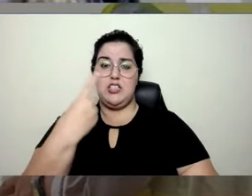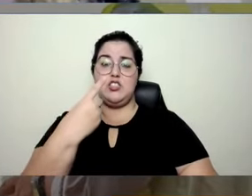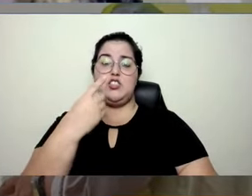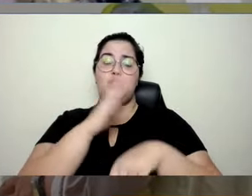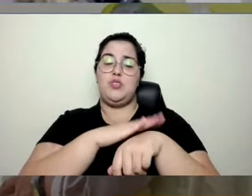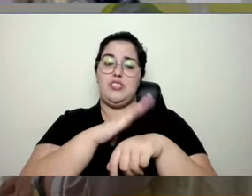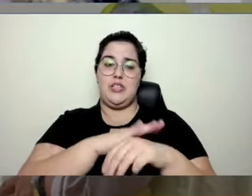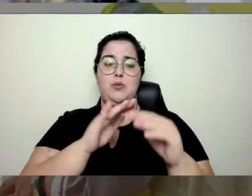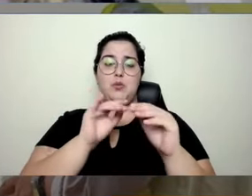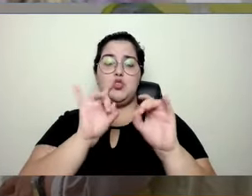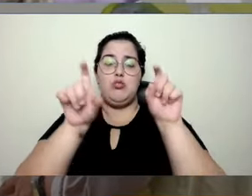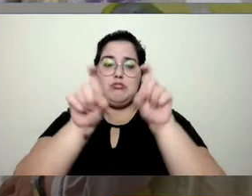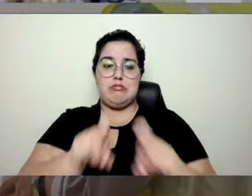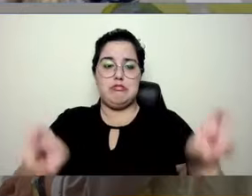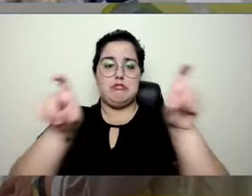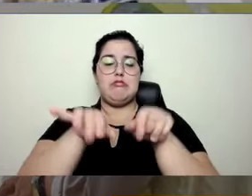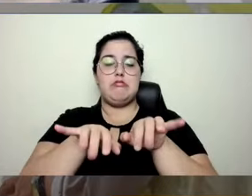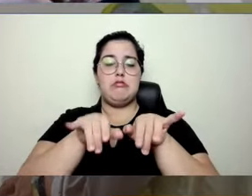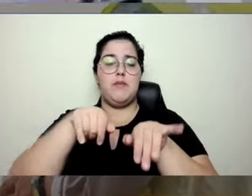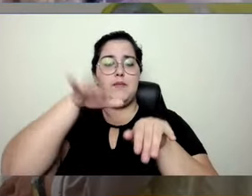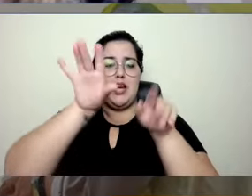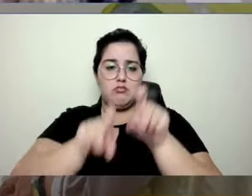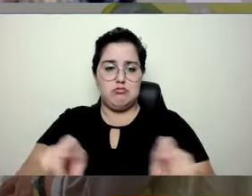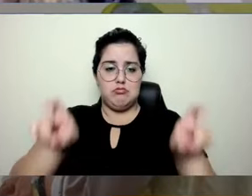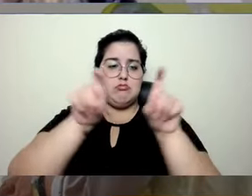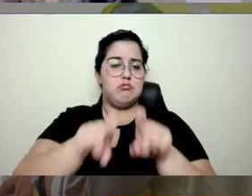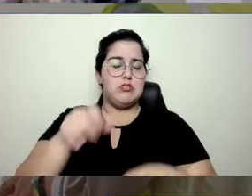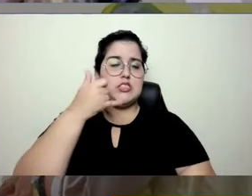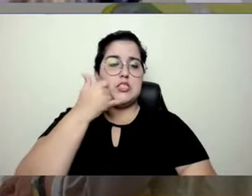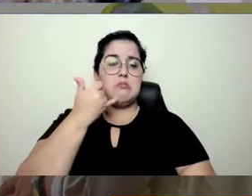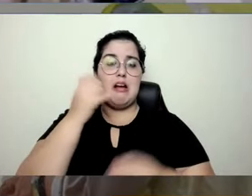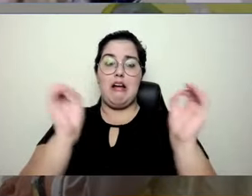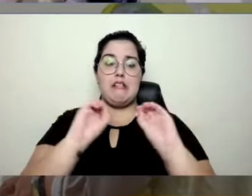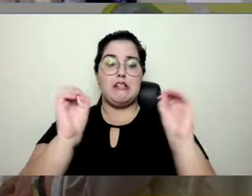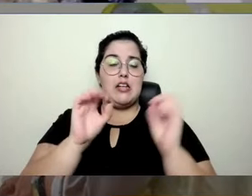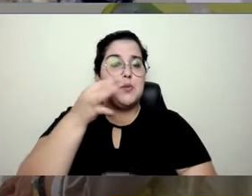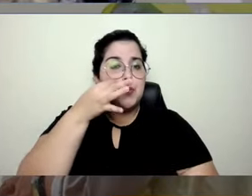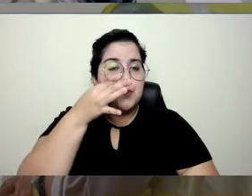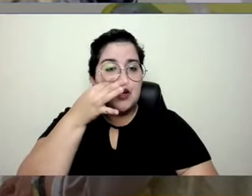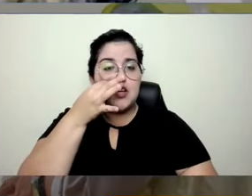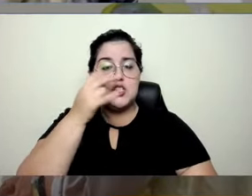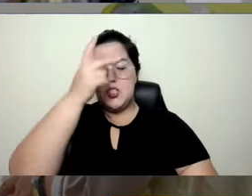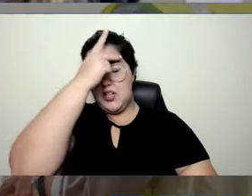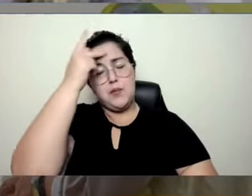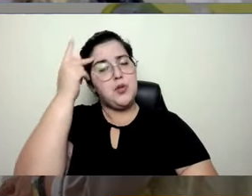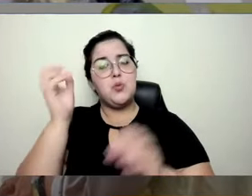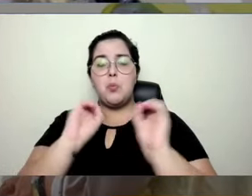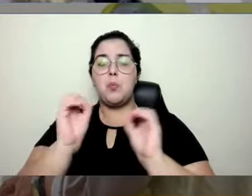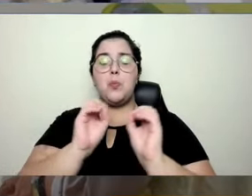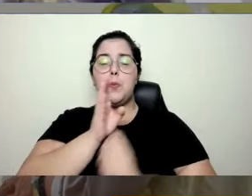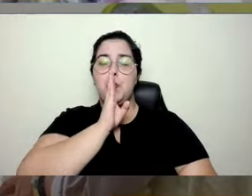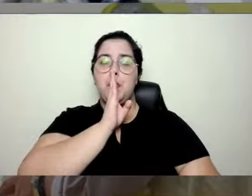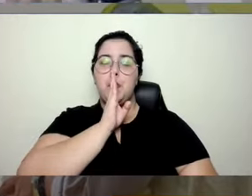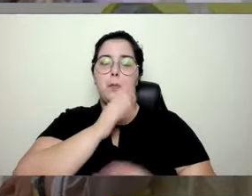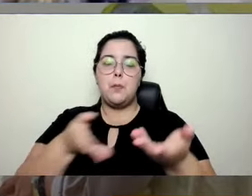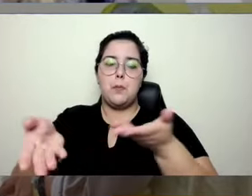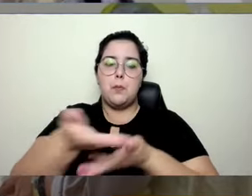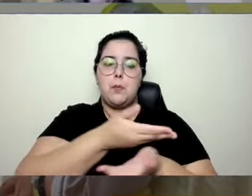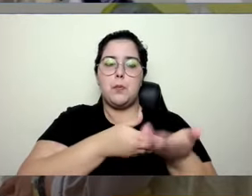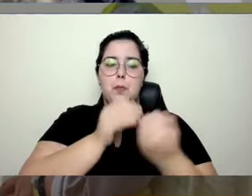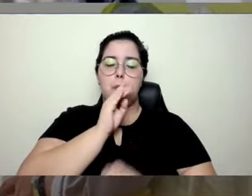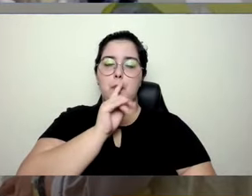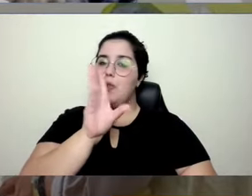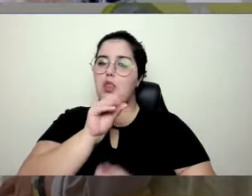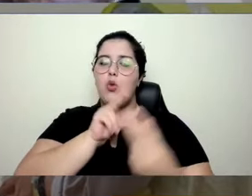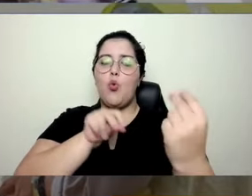na frente de uma tela bidimensional, ninguém ali, o pessoal não interage, acha que se abrir o microfone vai atrapalhar, então